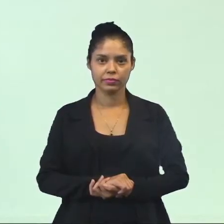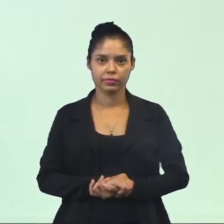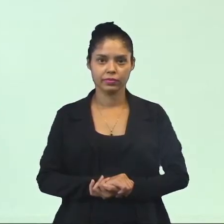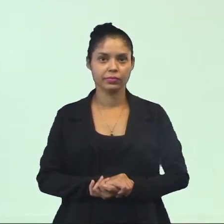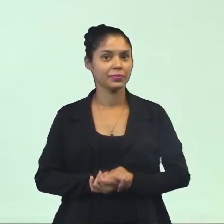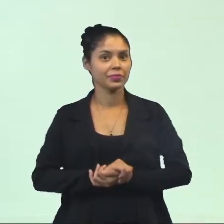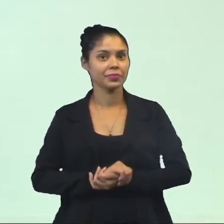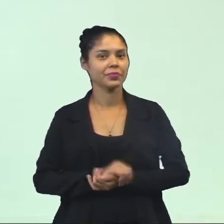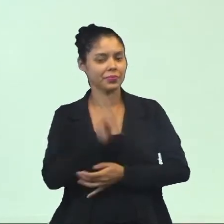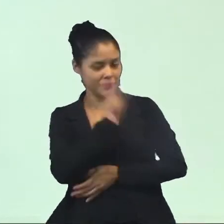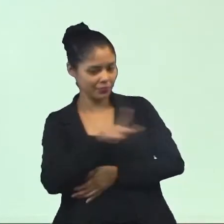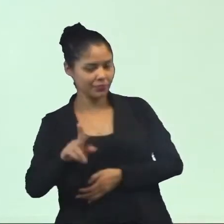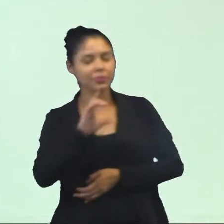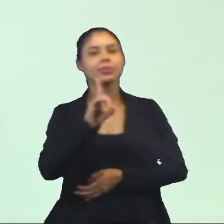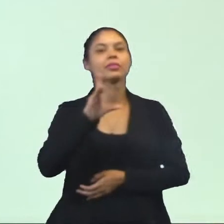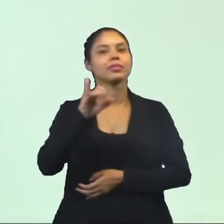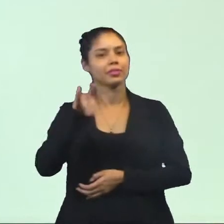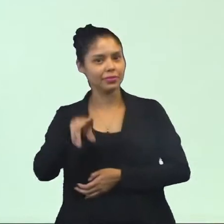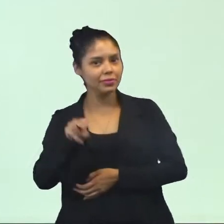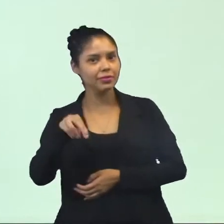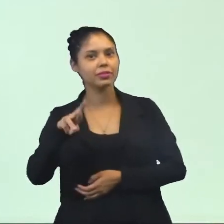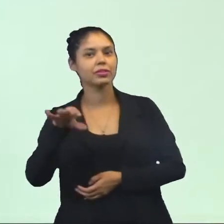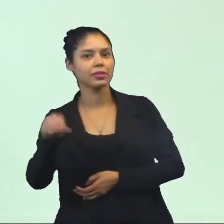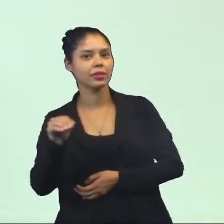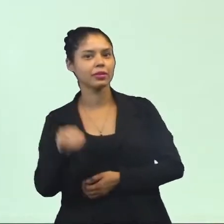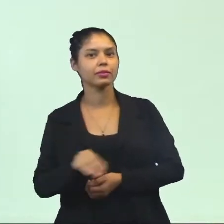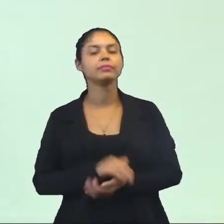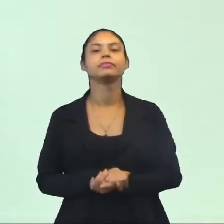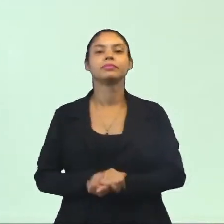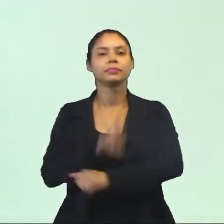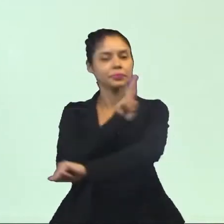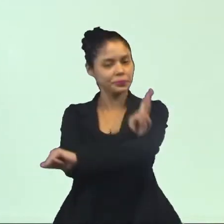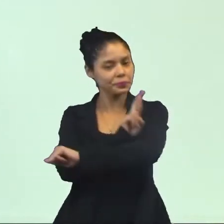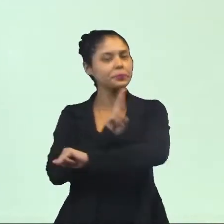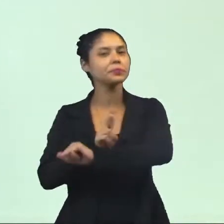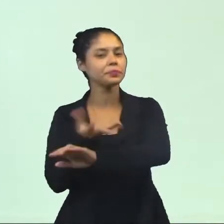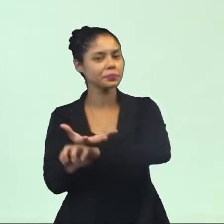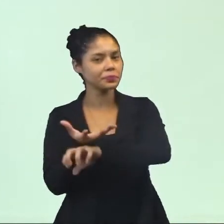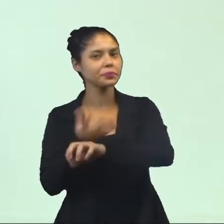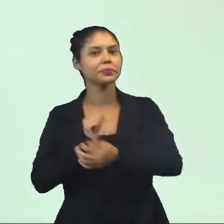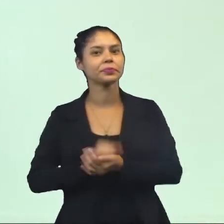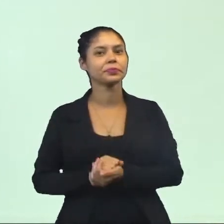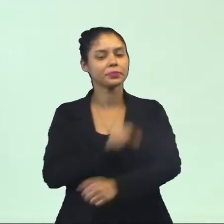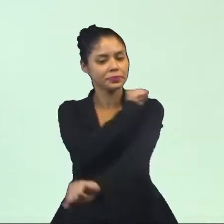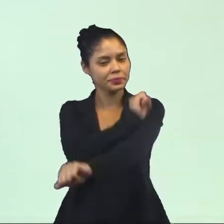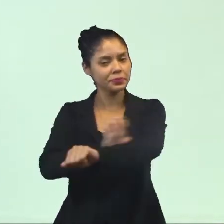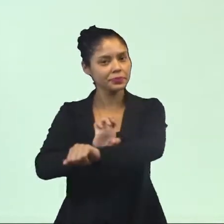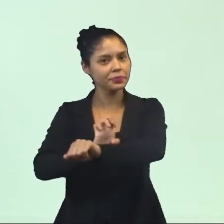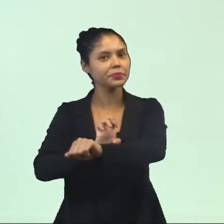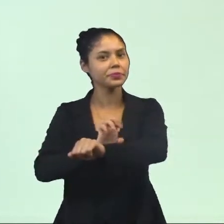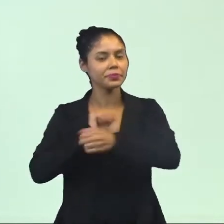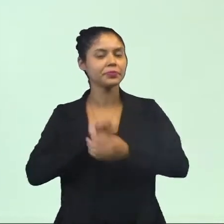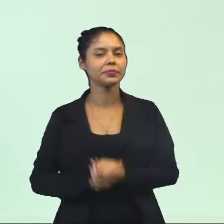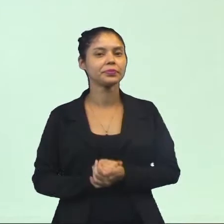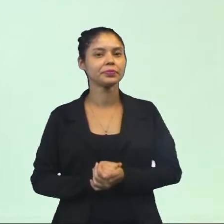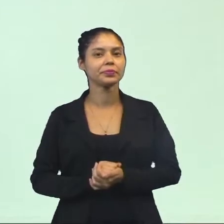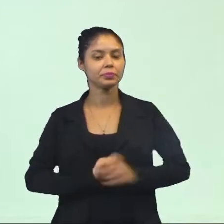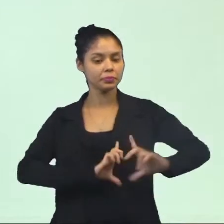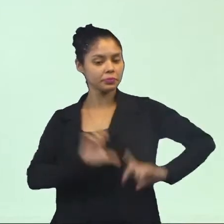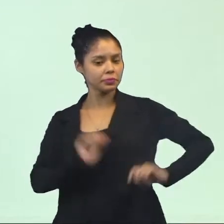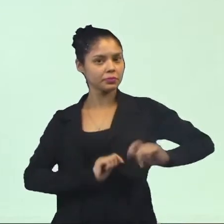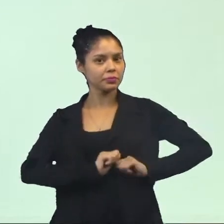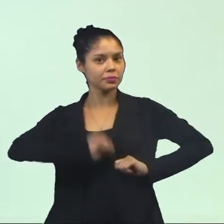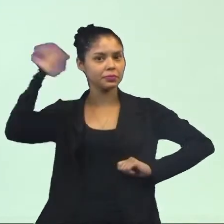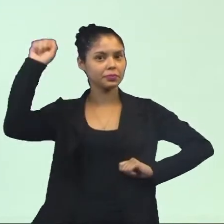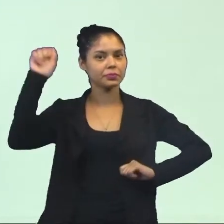Professor Cid Mauro, assessor de ensino religioso da Secretaria de Estado de Educação do Estado do Acre